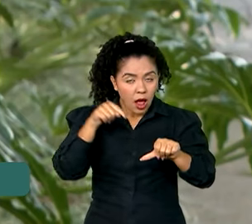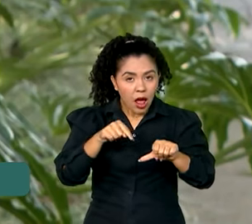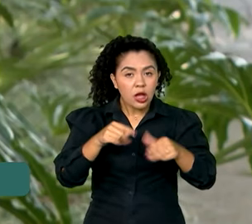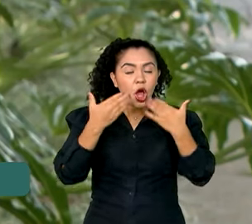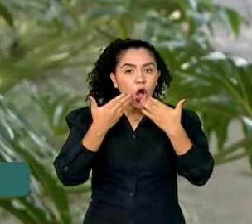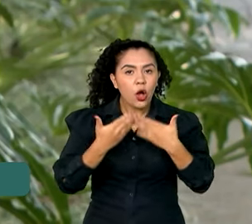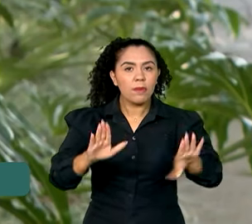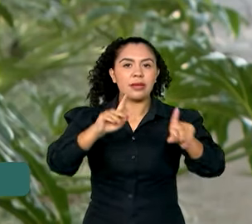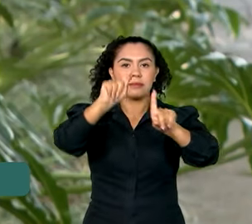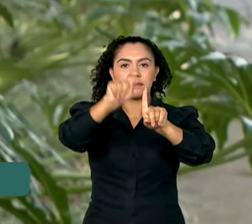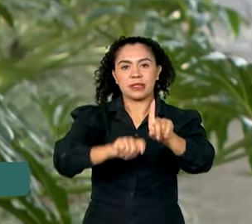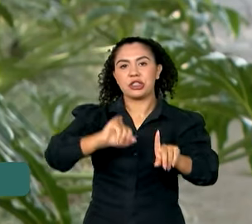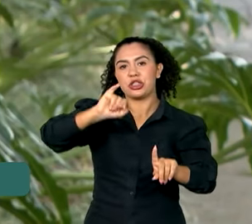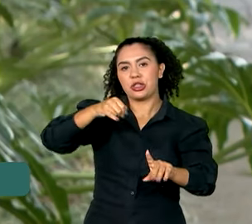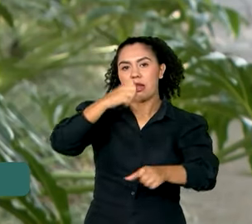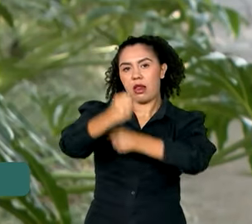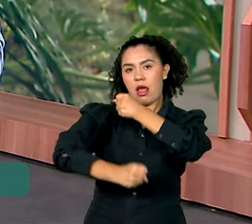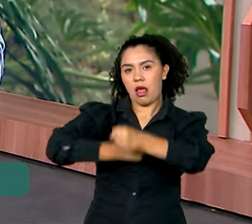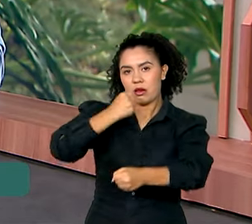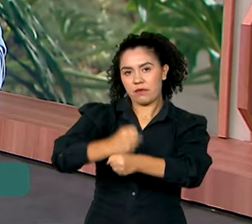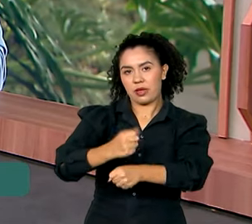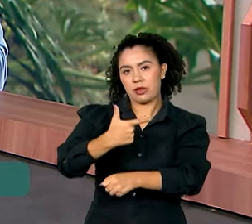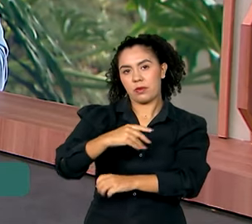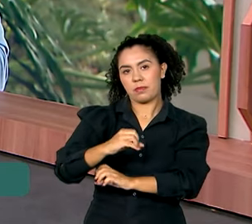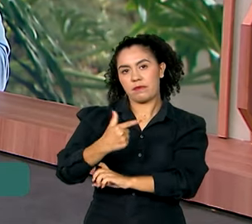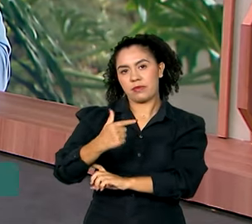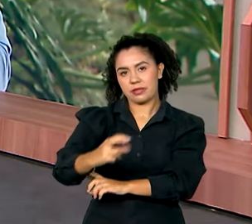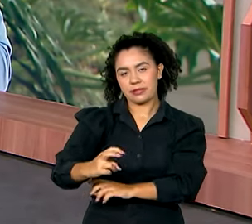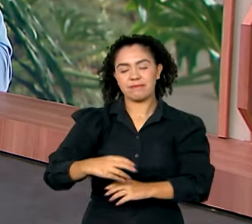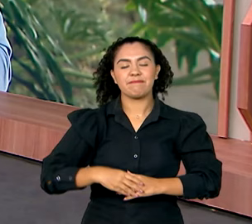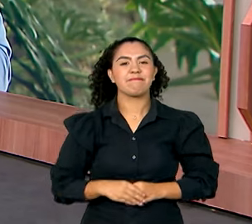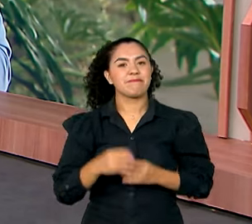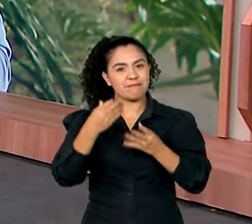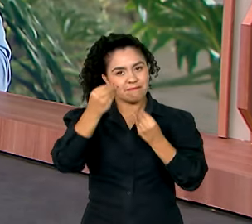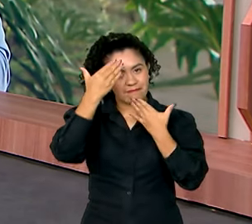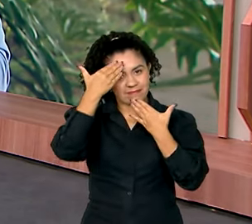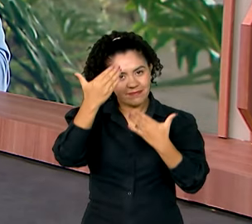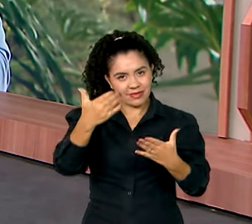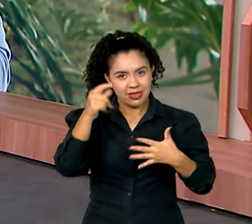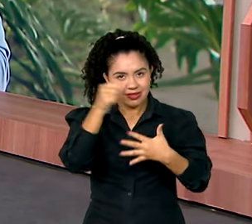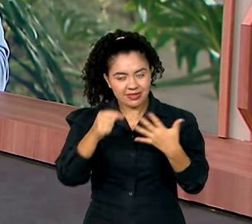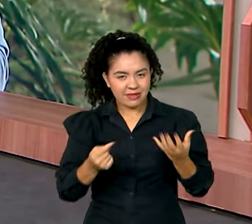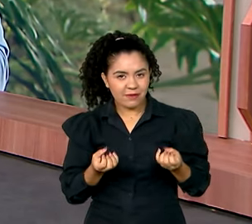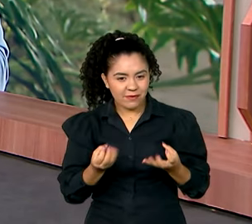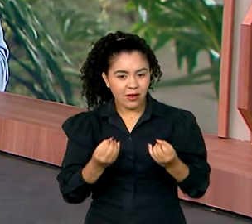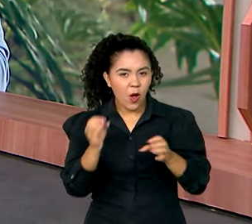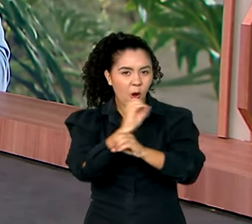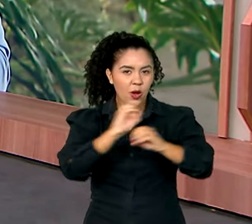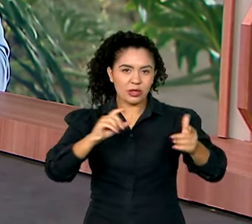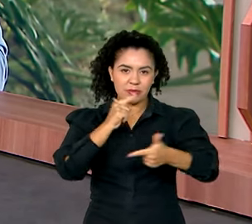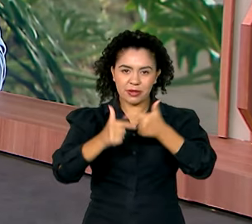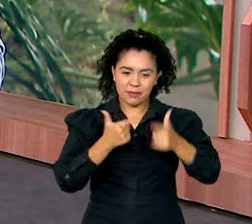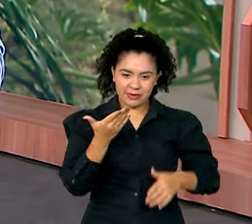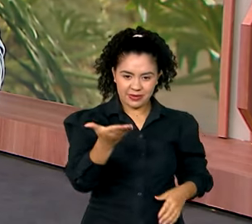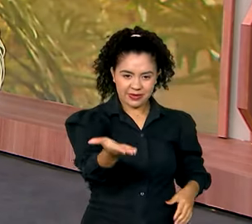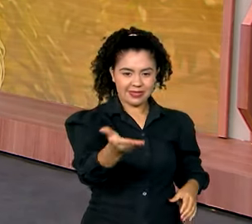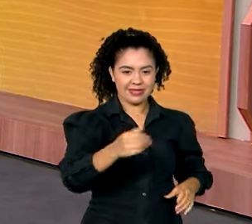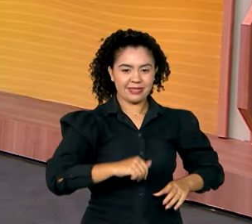partir de janeiro do ano que vem, Carol. Muito obrigada pelas informações. Um ótimo dia de trabalho para você aí, Dimas.